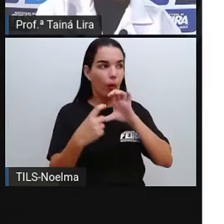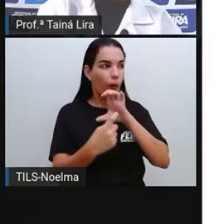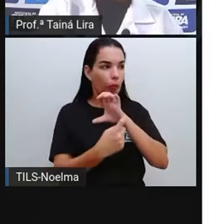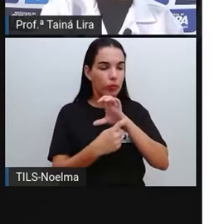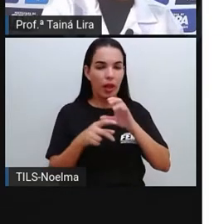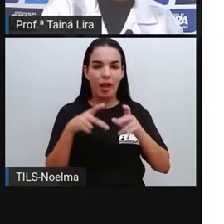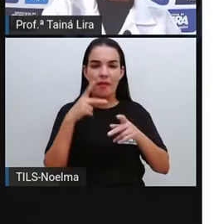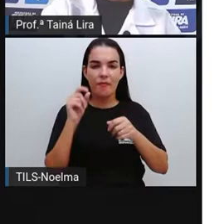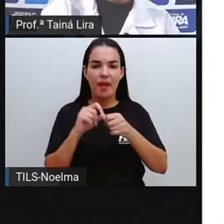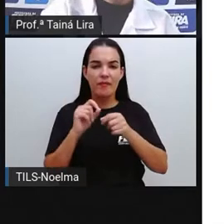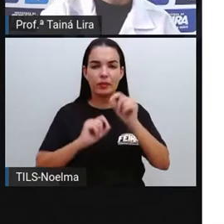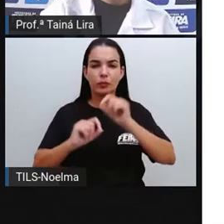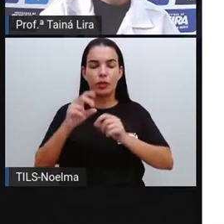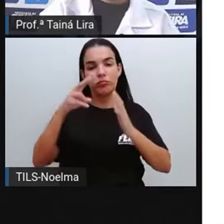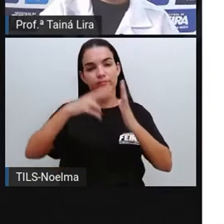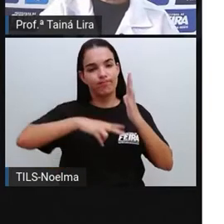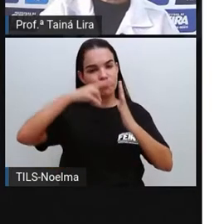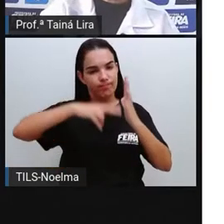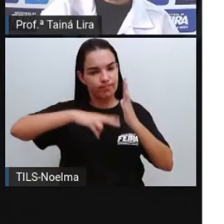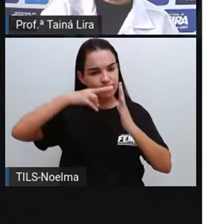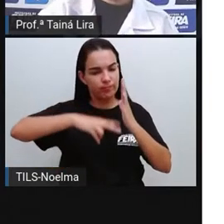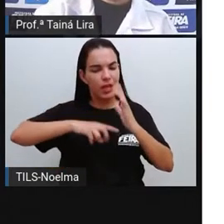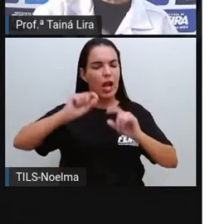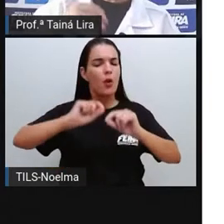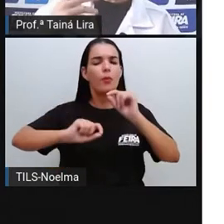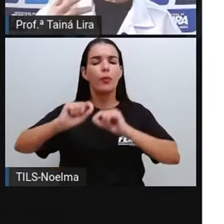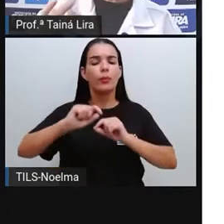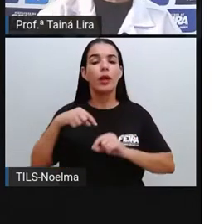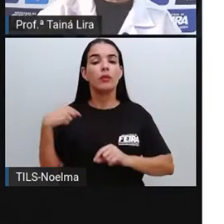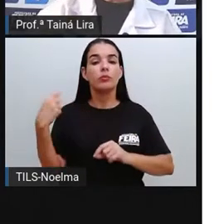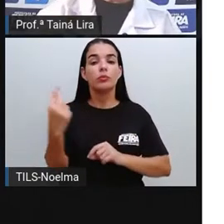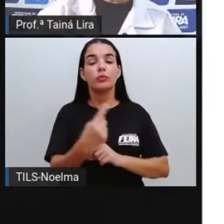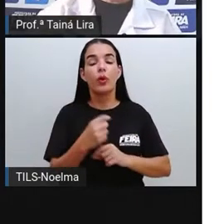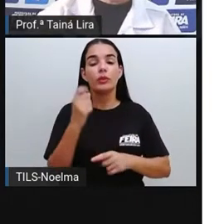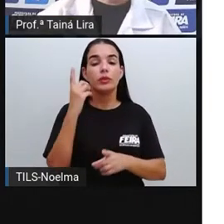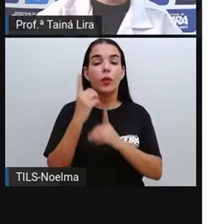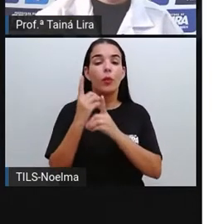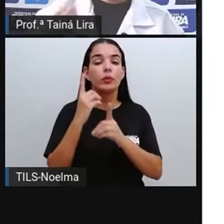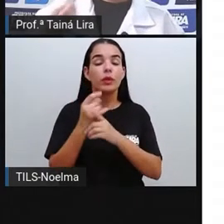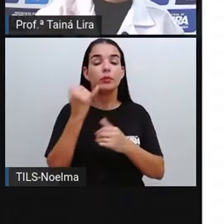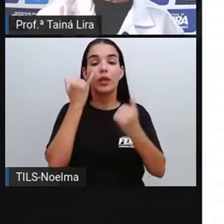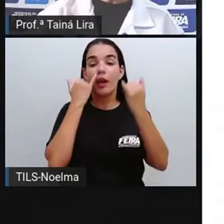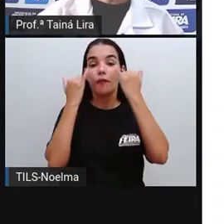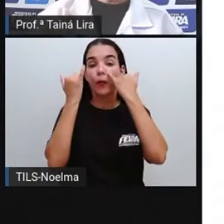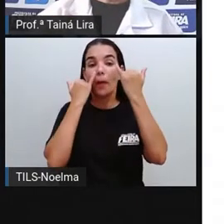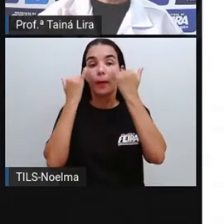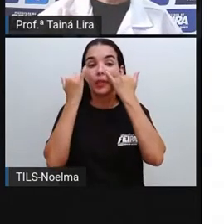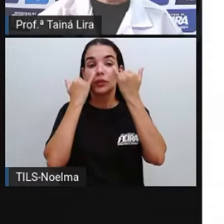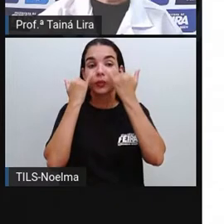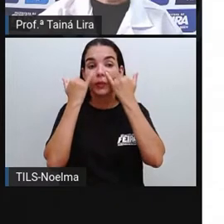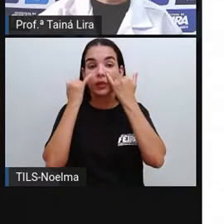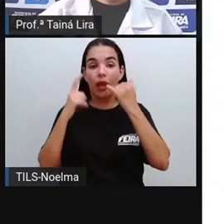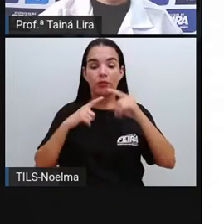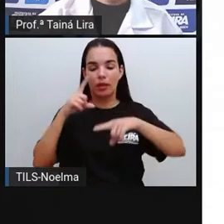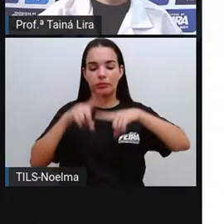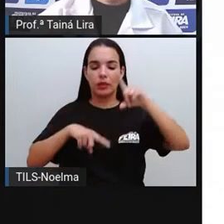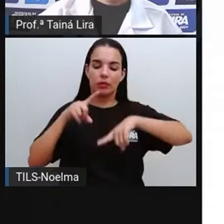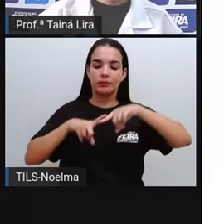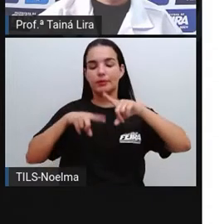para fazer a leitura, o é que a gente encontra de informação, informação sobre esses produtos.